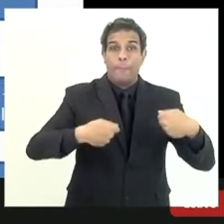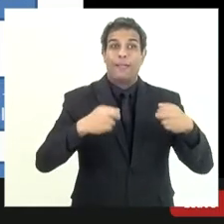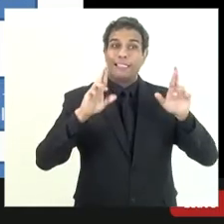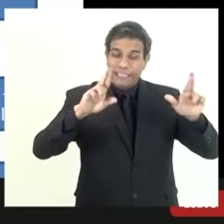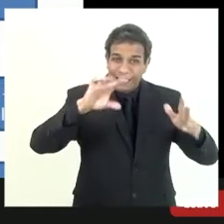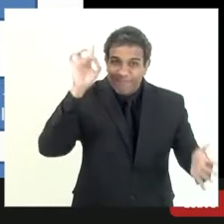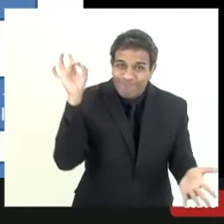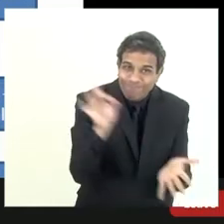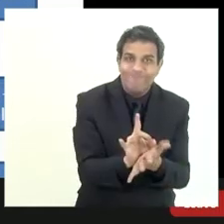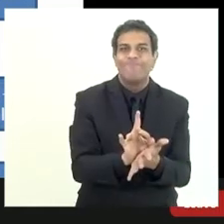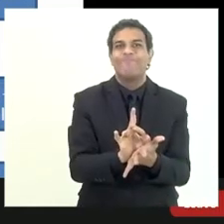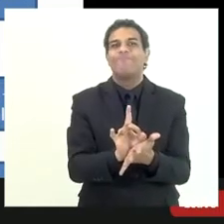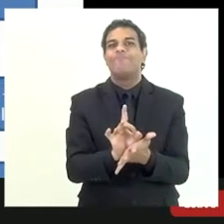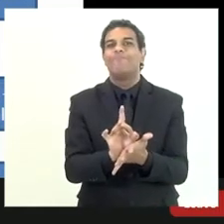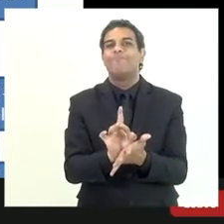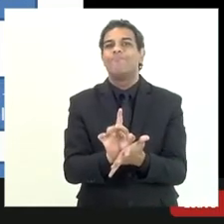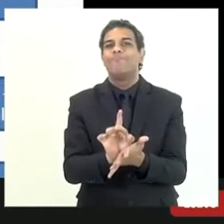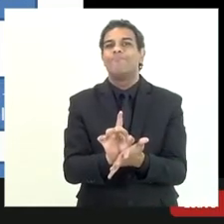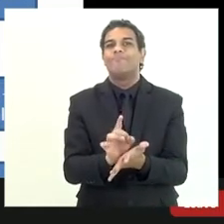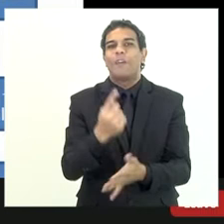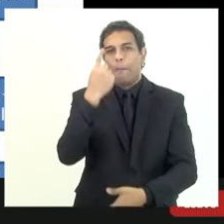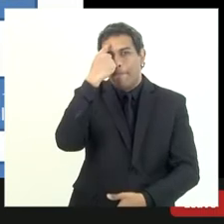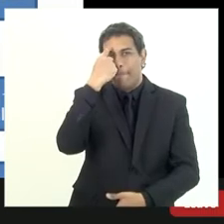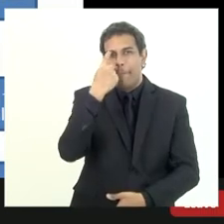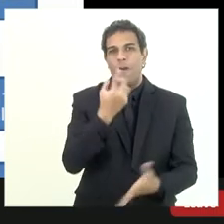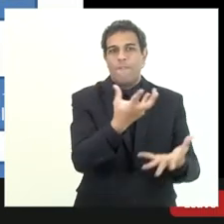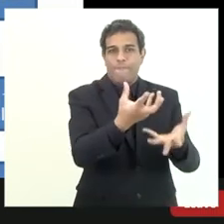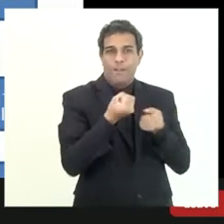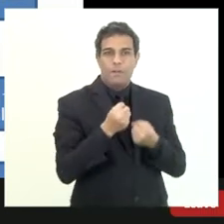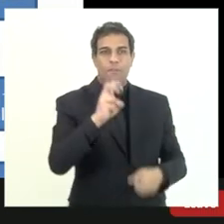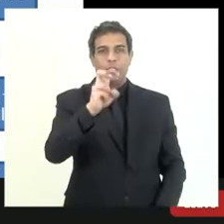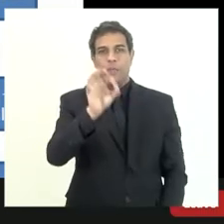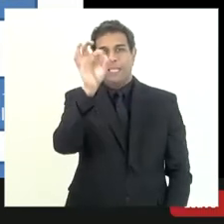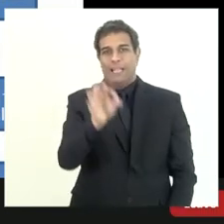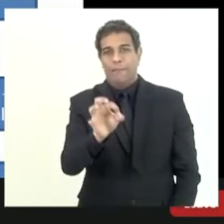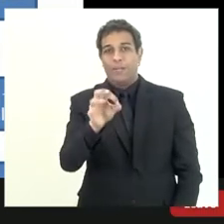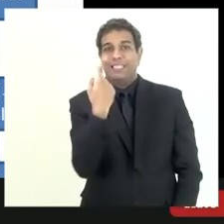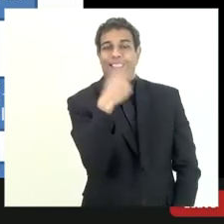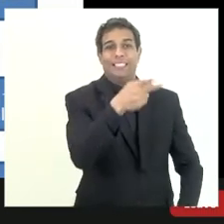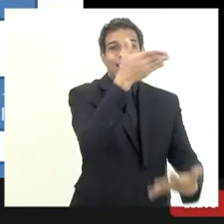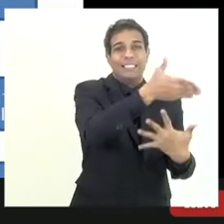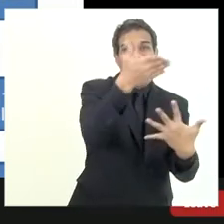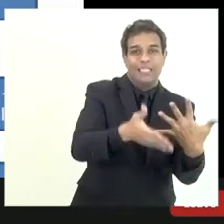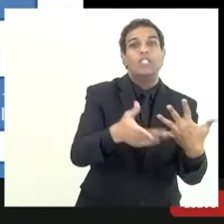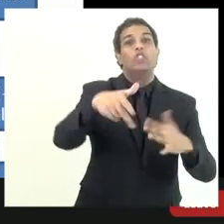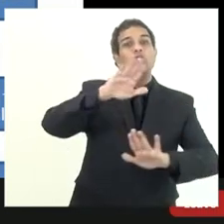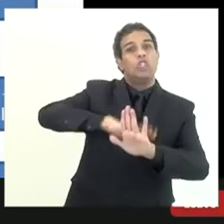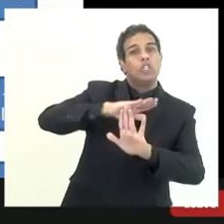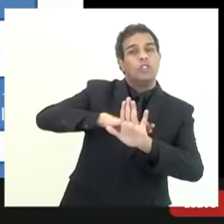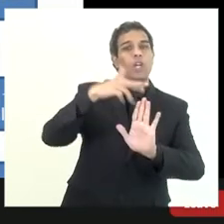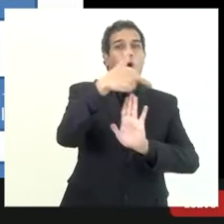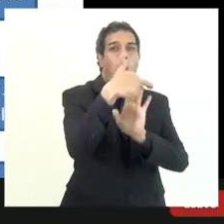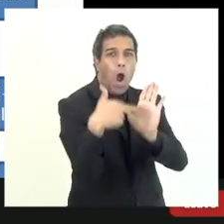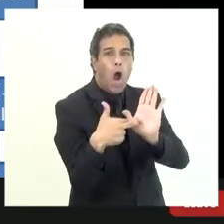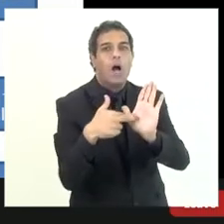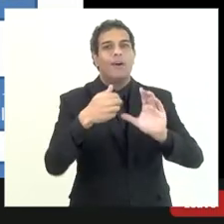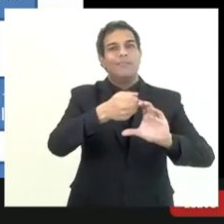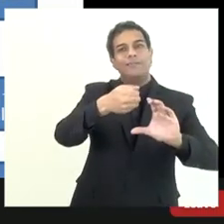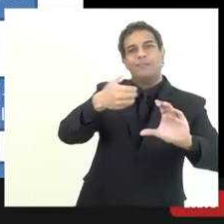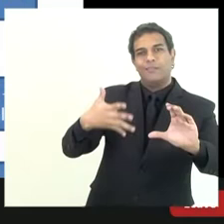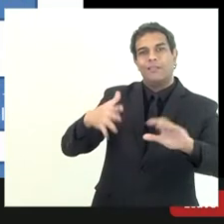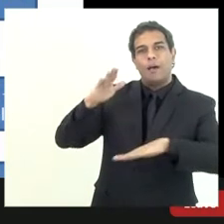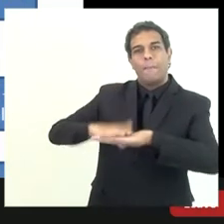certeza maior de 50% de que eu vou receber esse crédito isso é feito de acordo com aqueles critérios de classificação